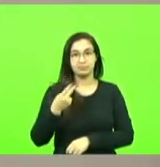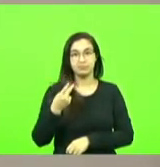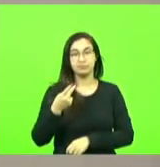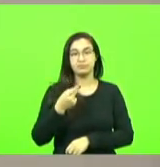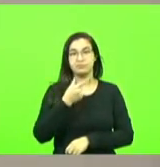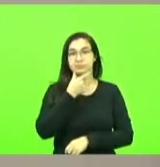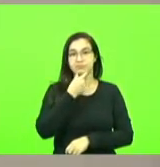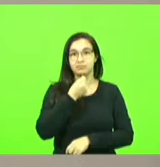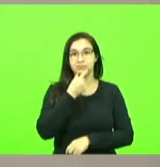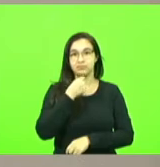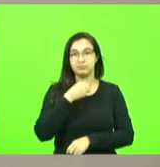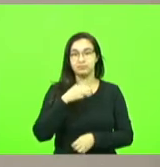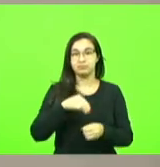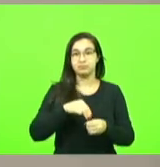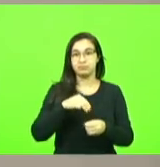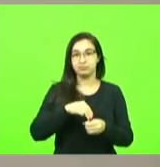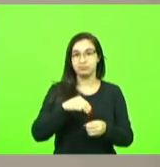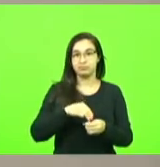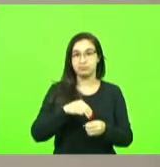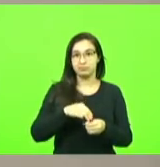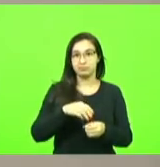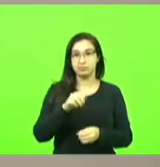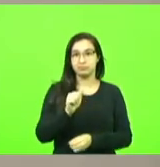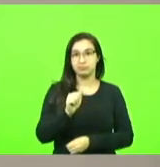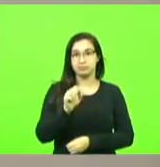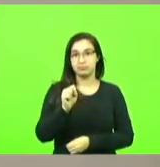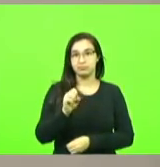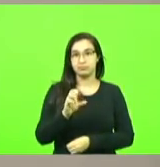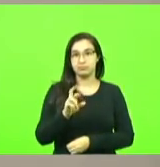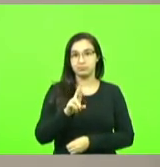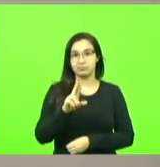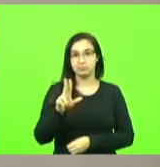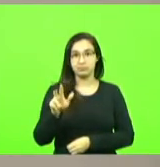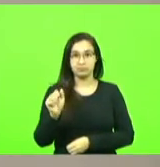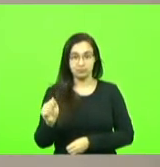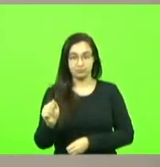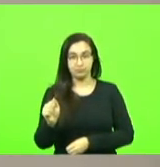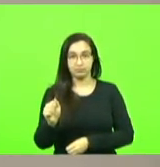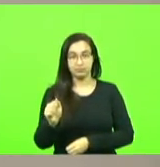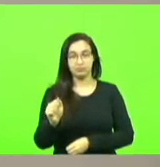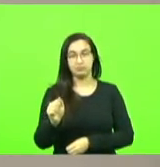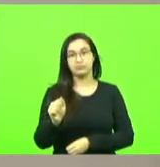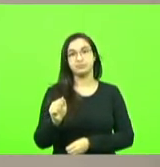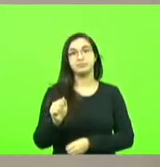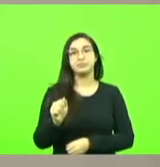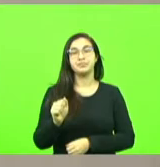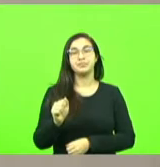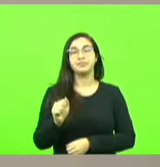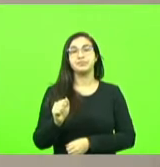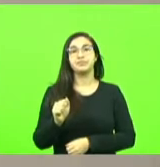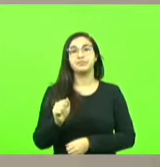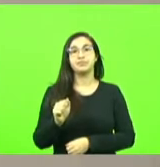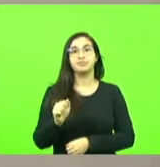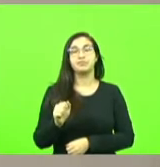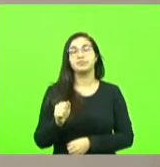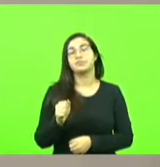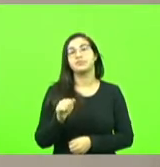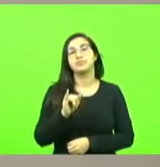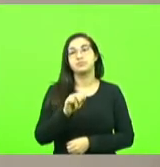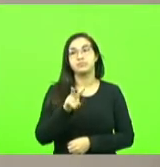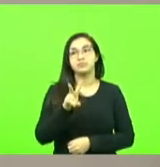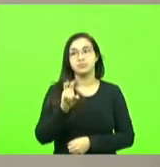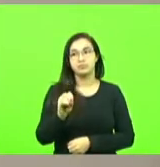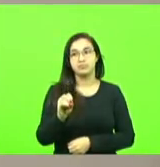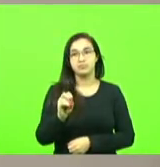município de Ascuro e embaixador Mirim do ministério da saúde Igor Moser faça